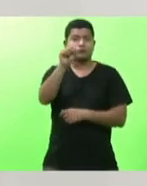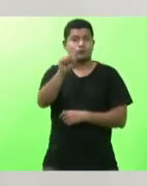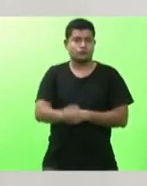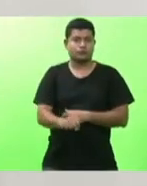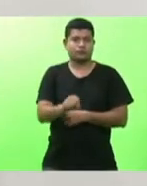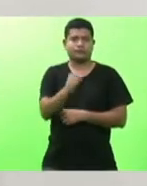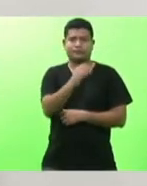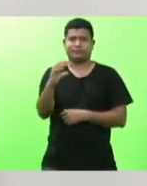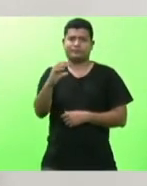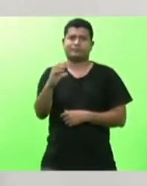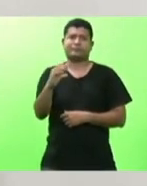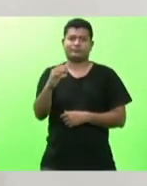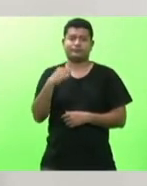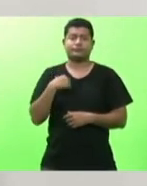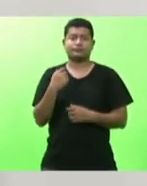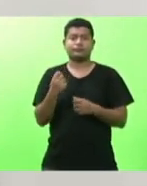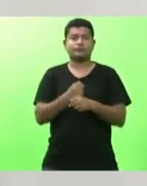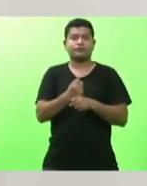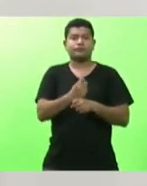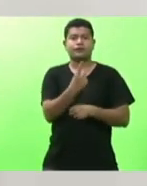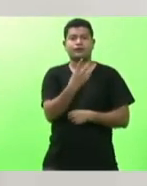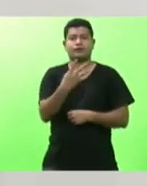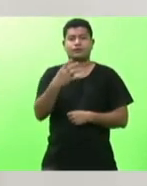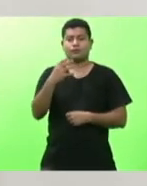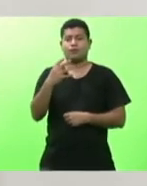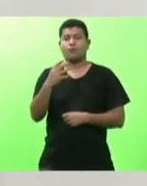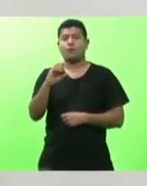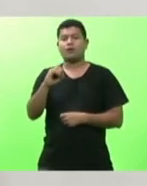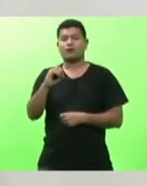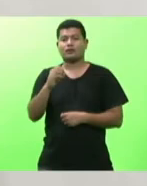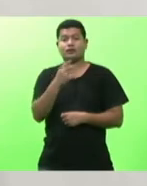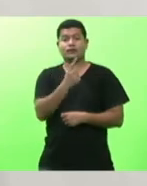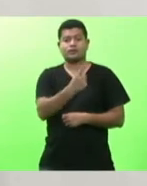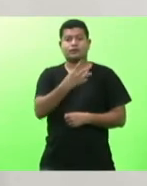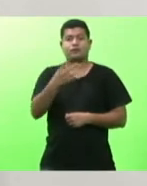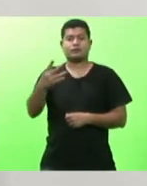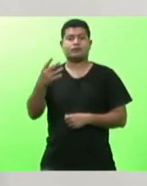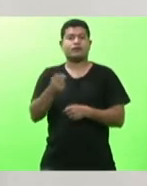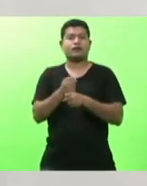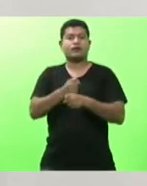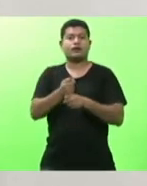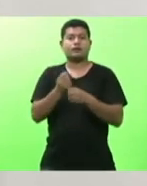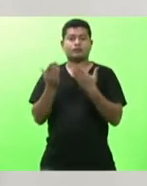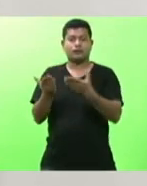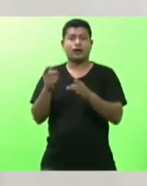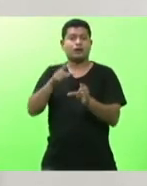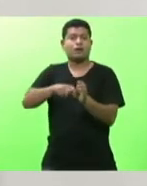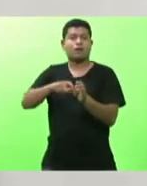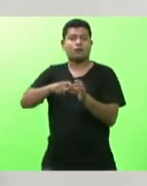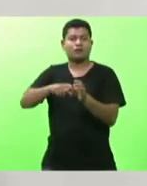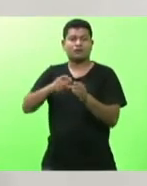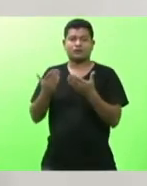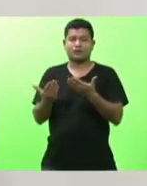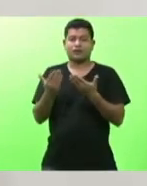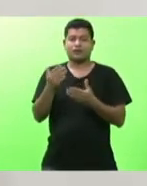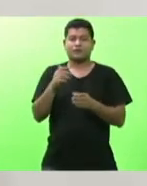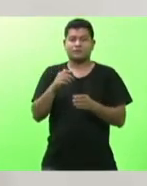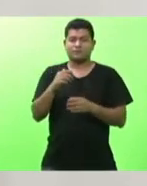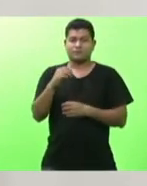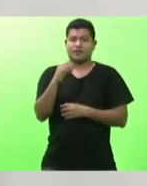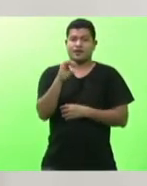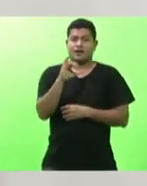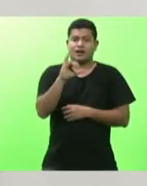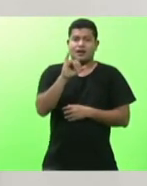da colônia imperial de Azambuja deputado Mauro de Nadal no município de Pedras Grandes